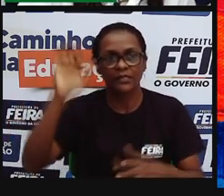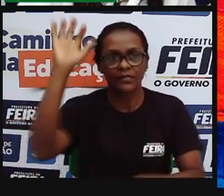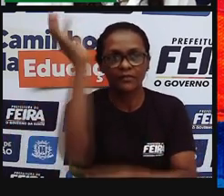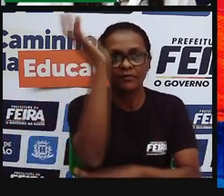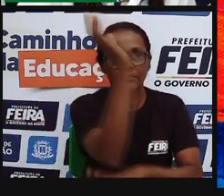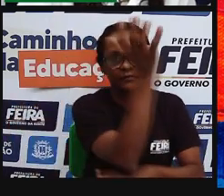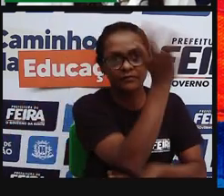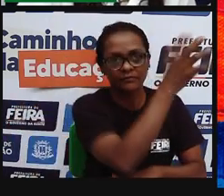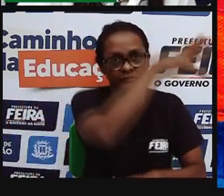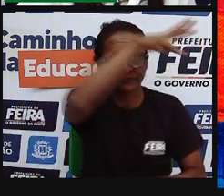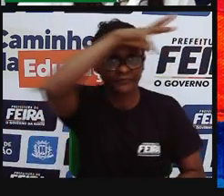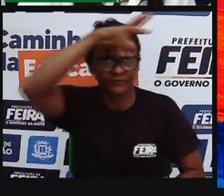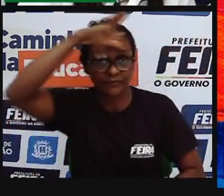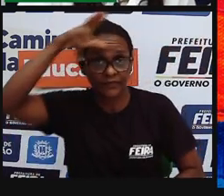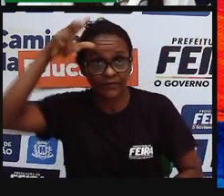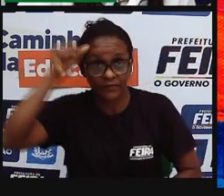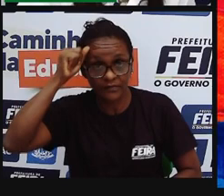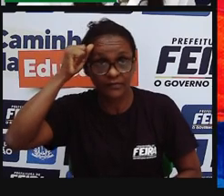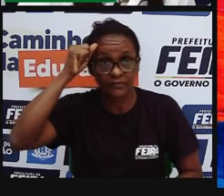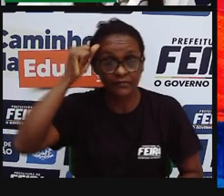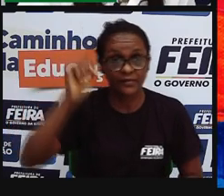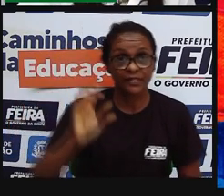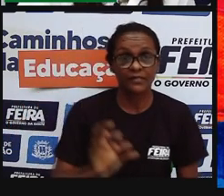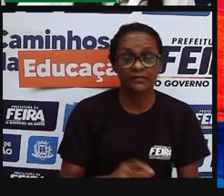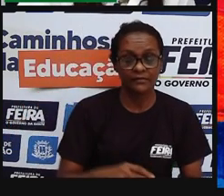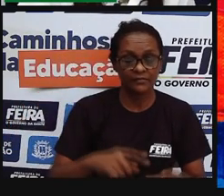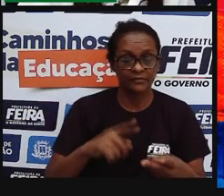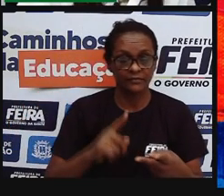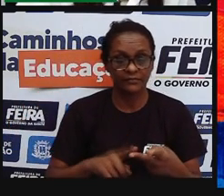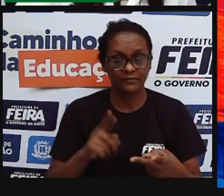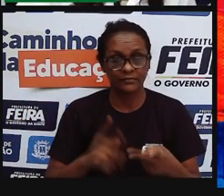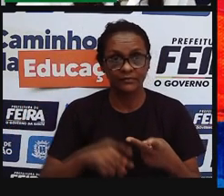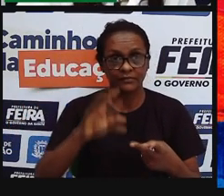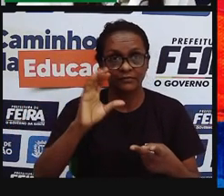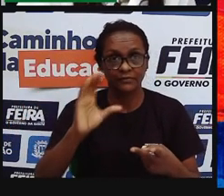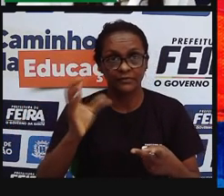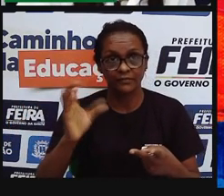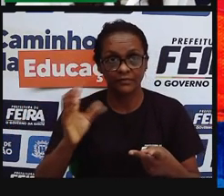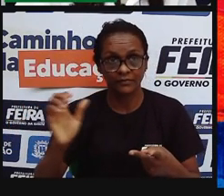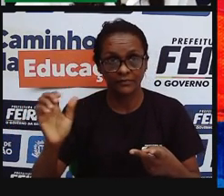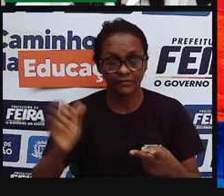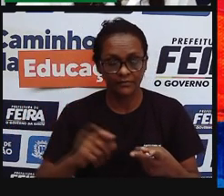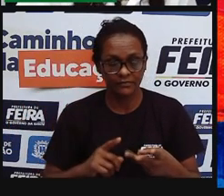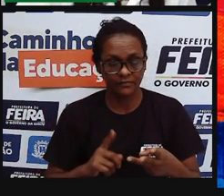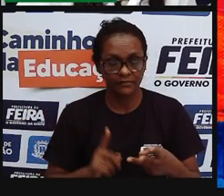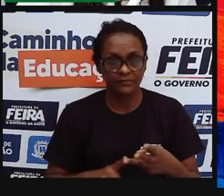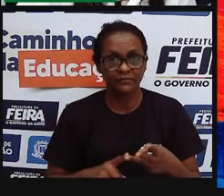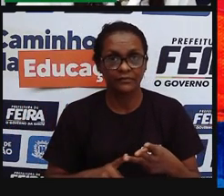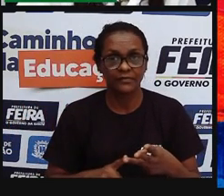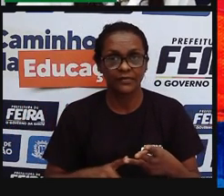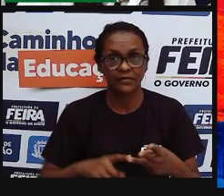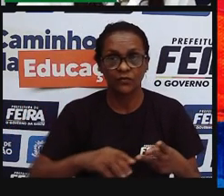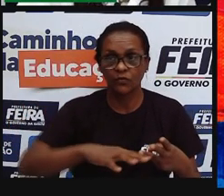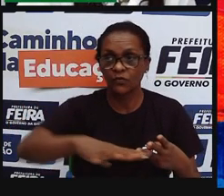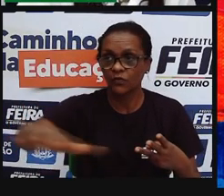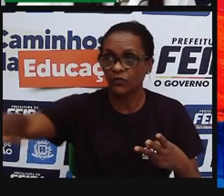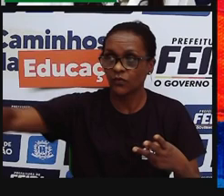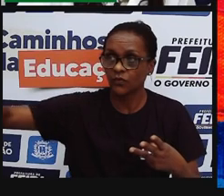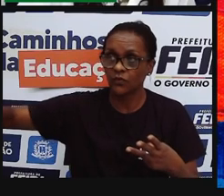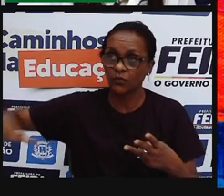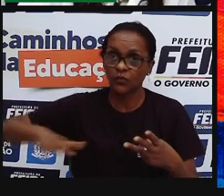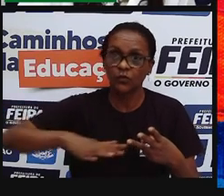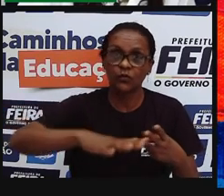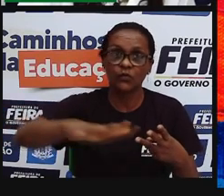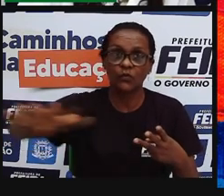Caatinga, né, que toma toda, boa parte do nosso Nordeste, os campos de Cerrados, né,